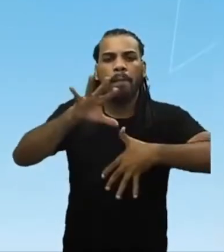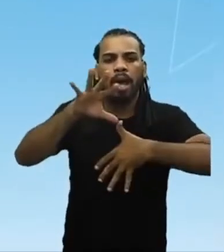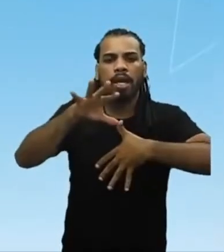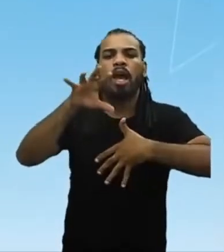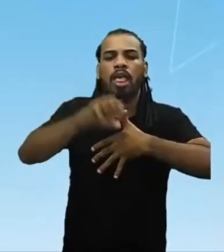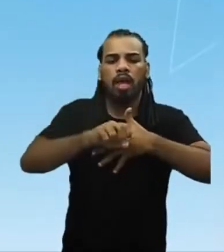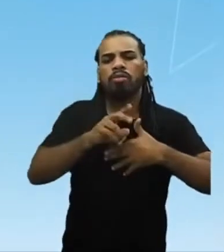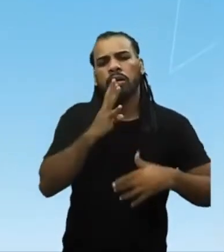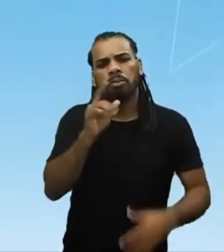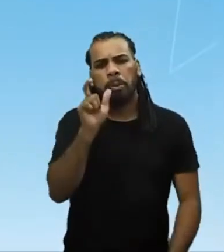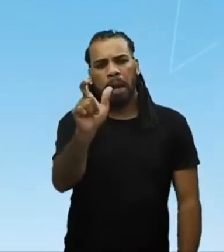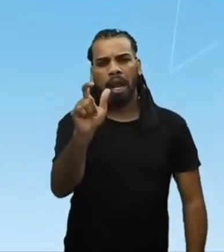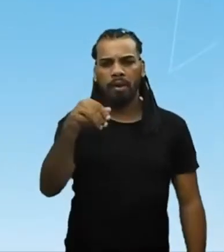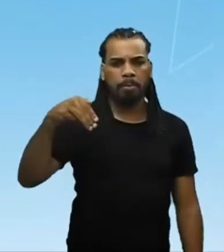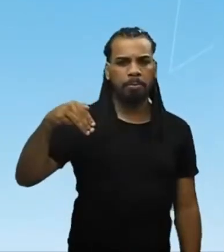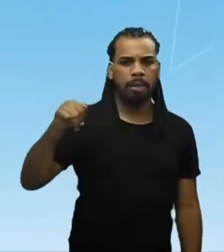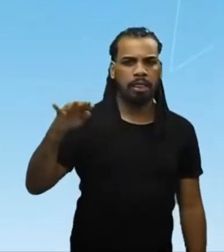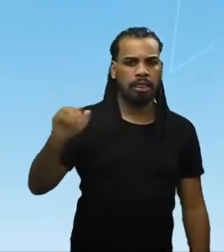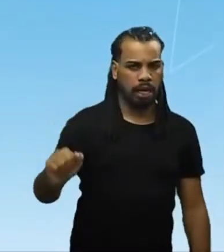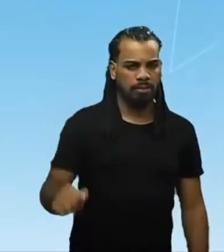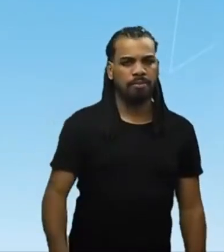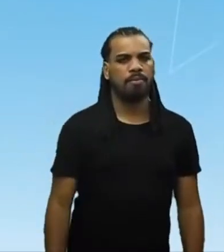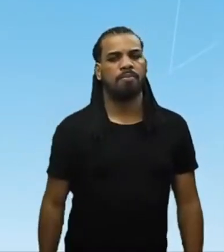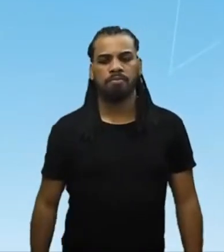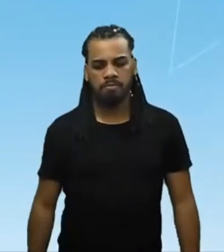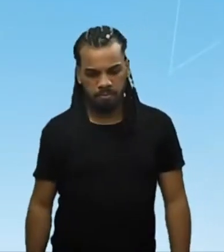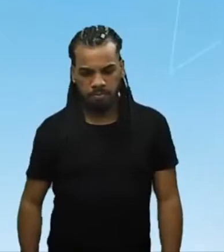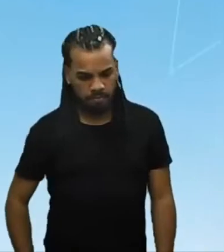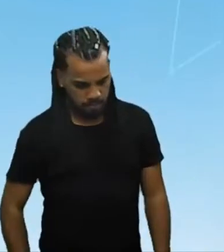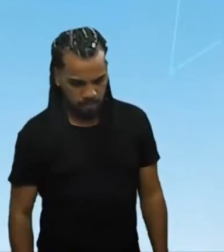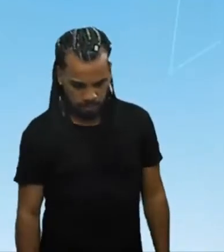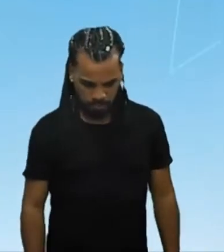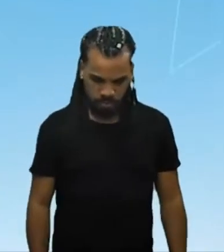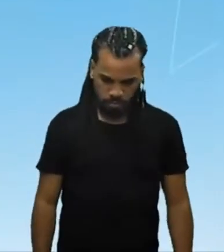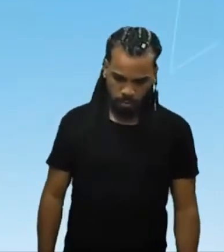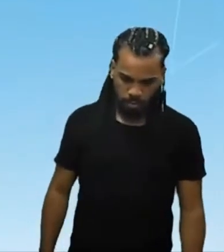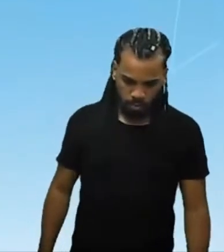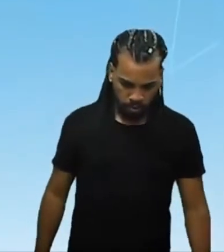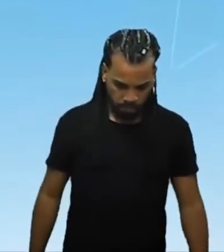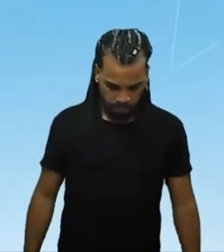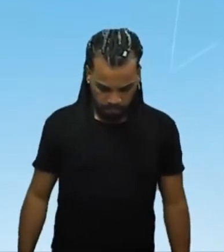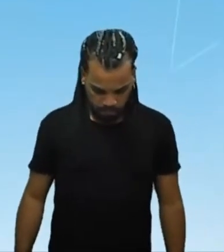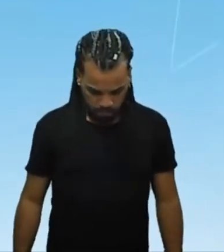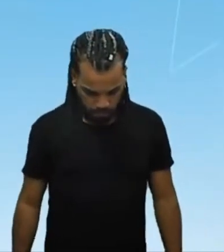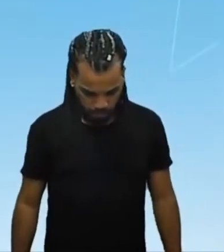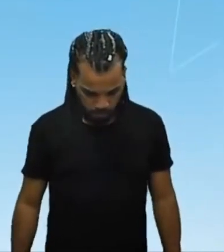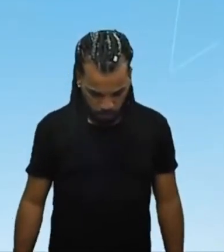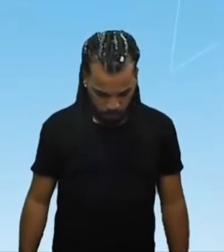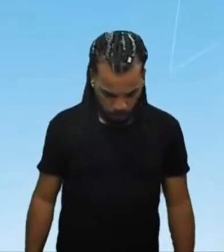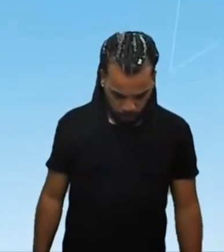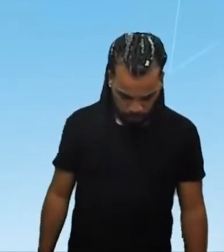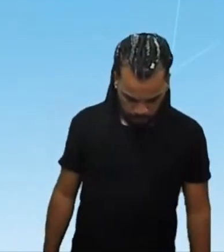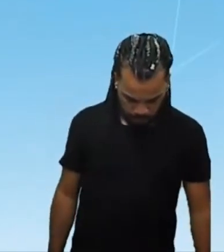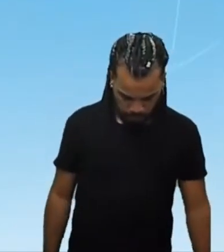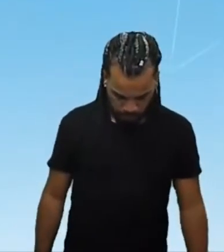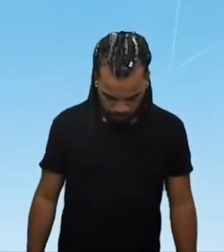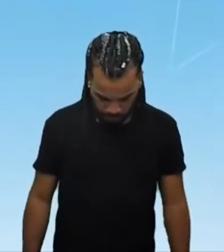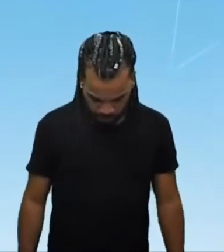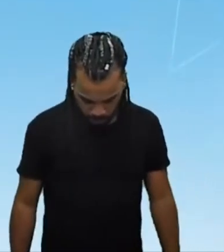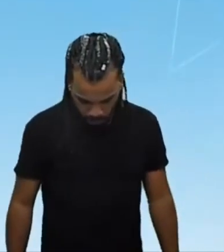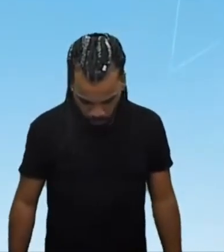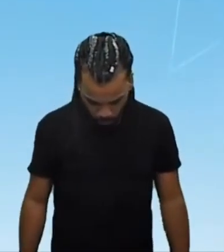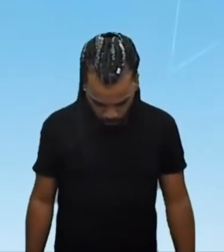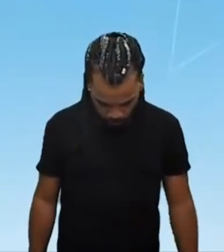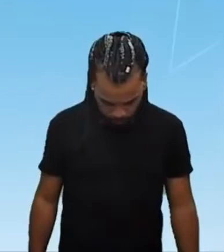Espanhola, você vai ouvir falar nesse termo Mita. Além dessa questão econômica, além dessa